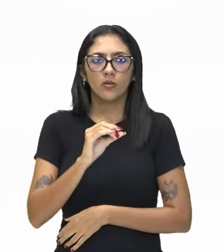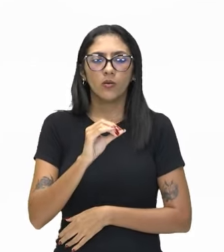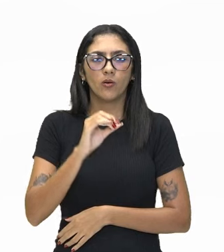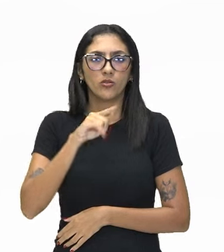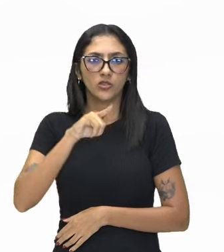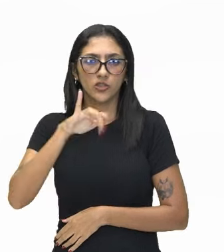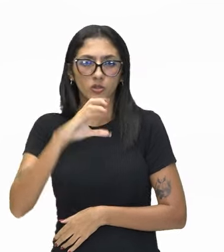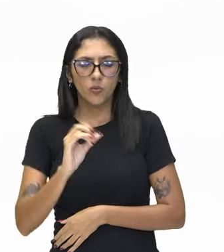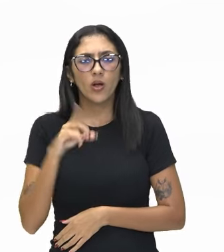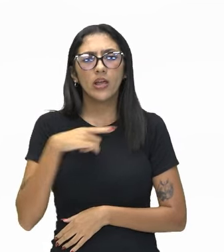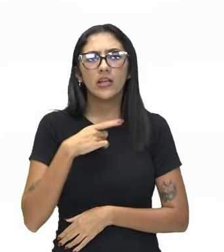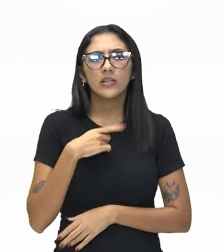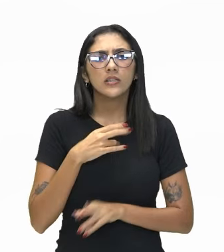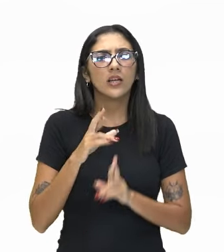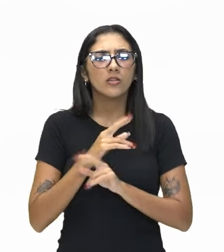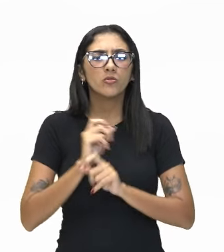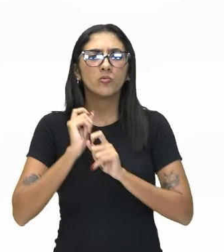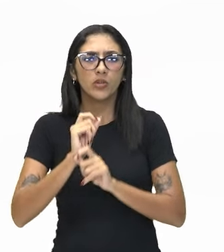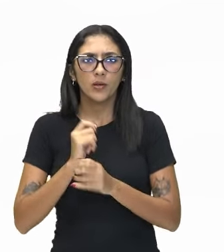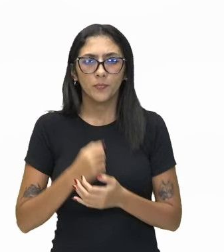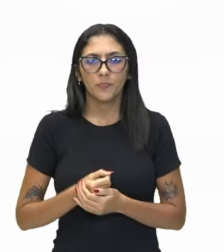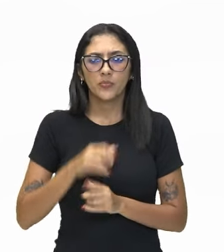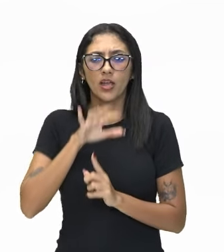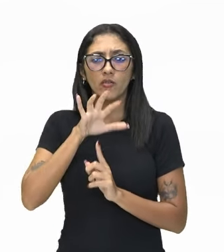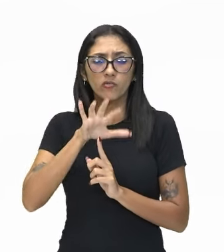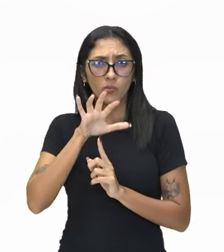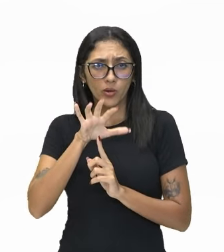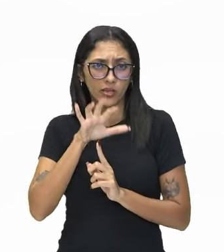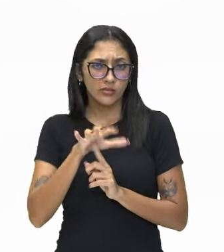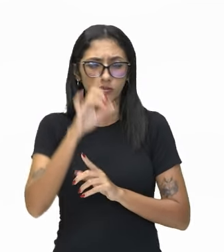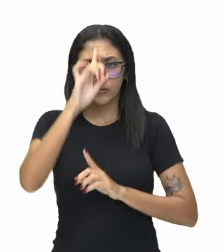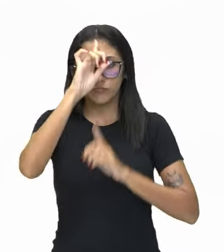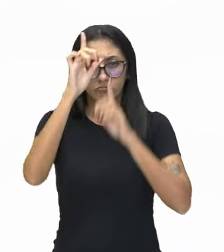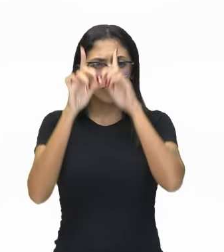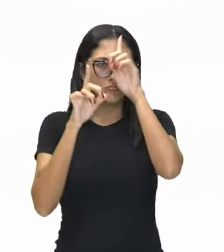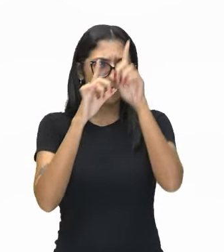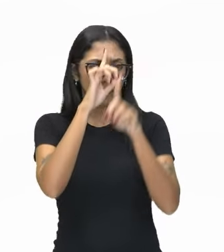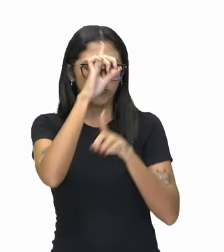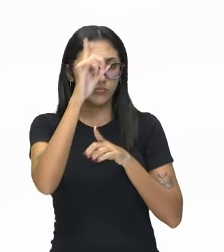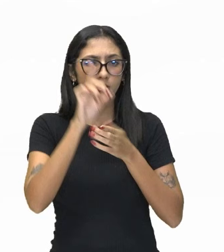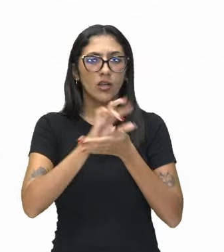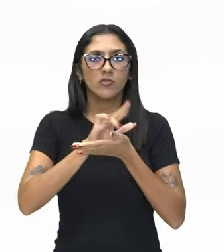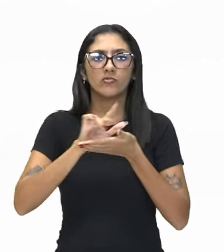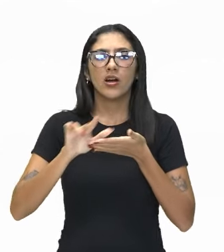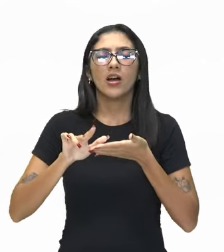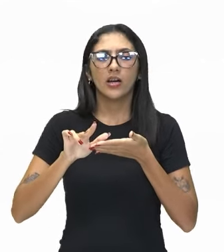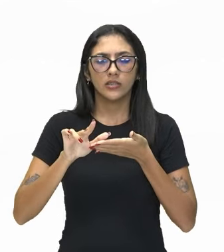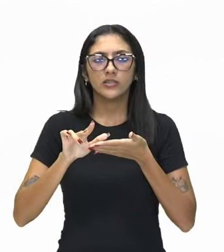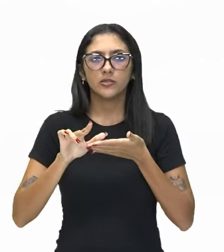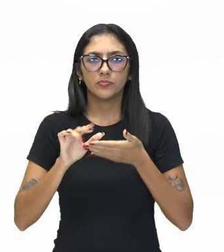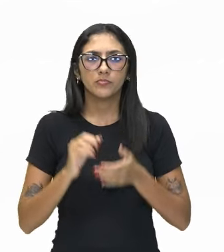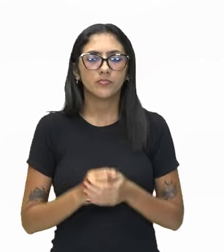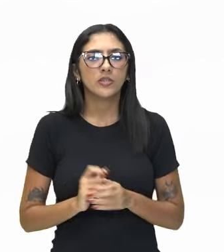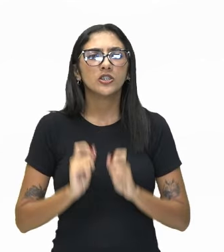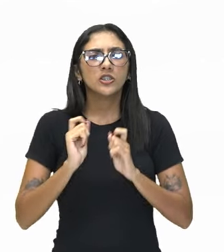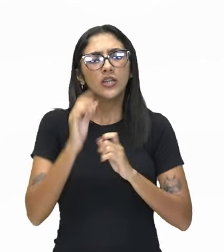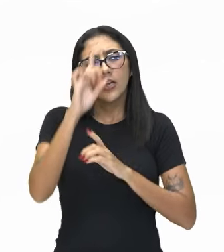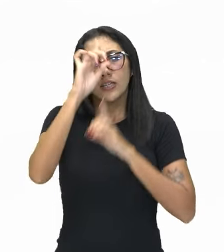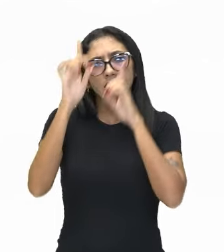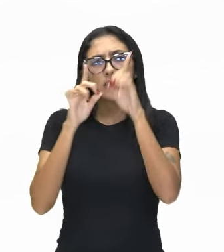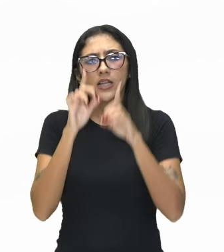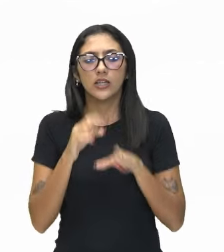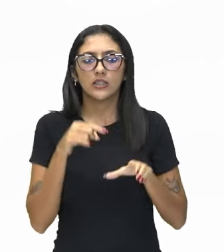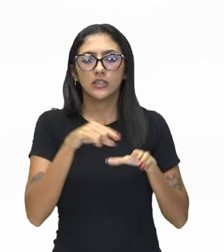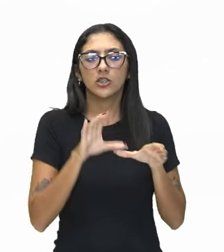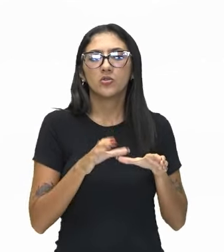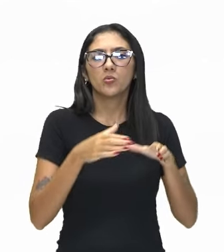se baseia na influência das ideias formuladas pelo poder dominante. Quem seria